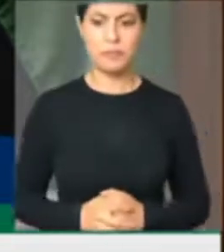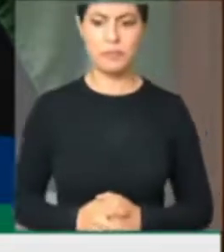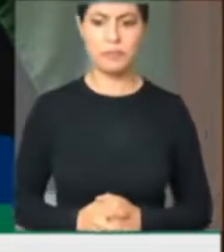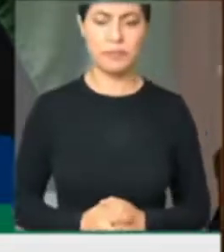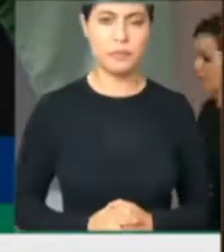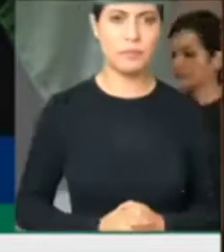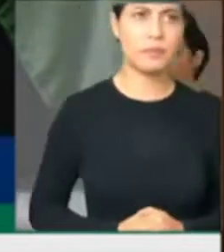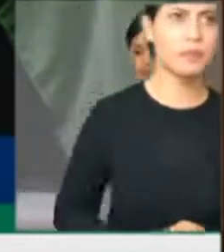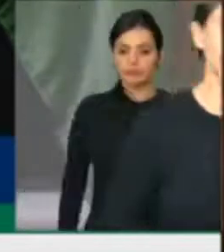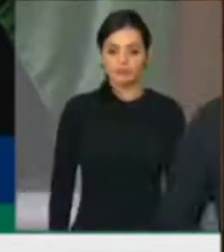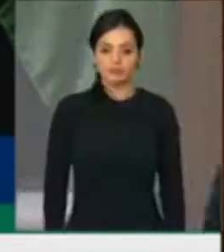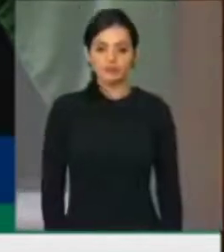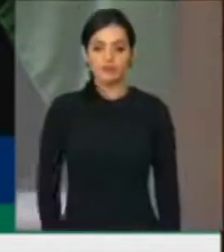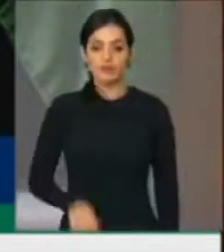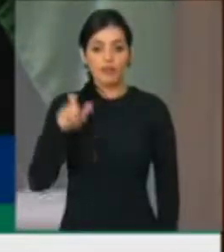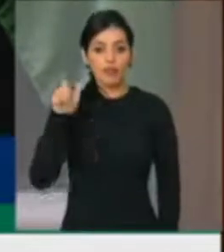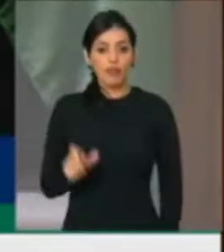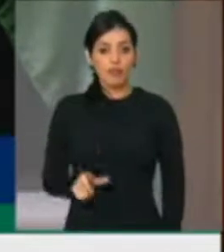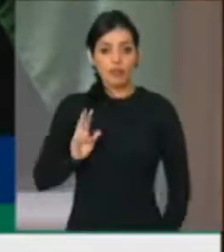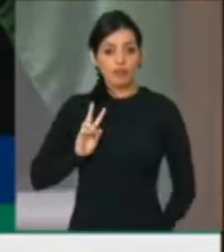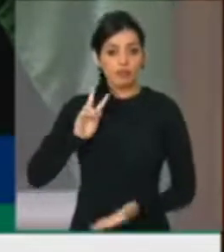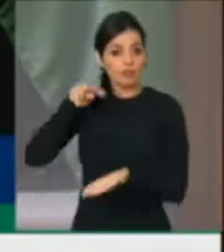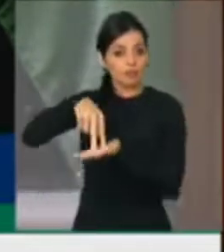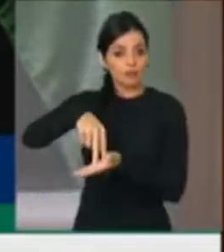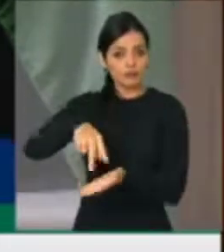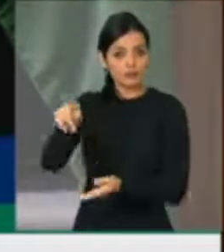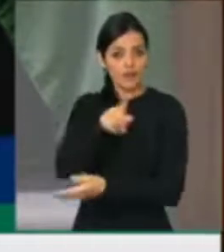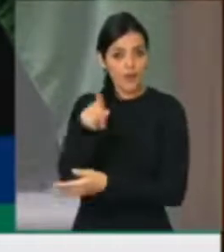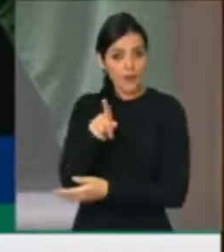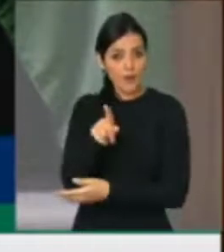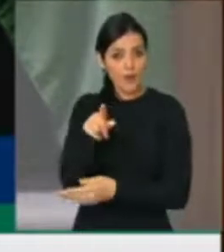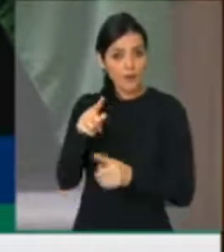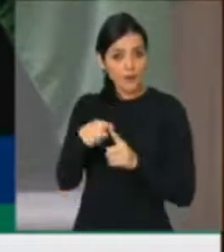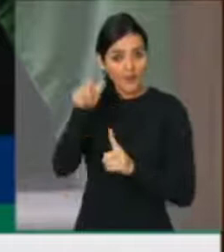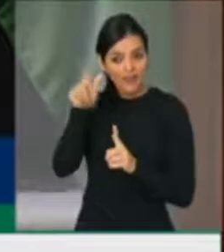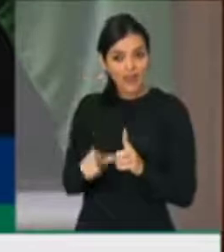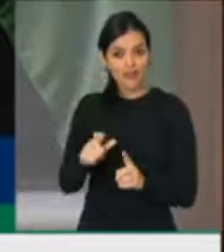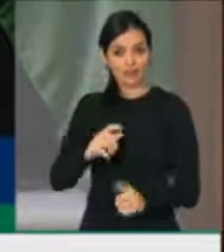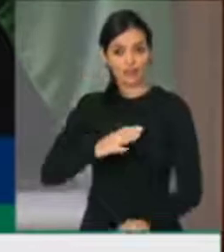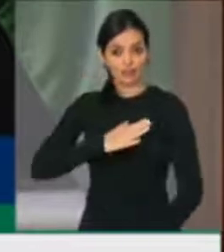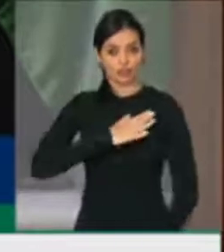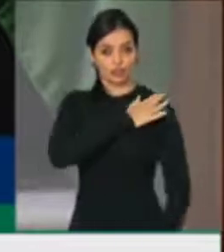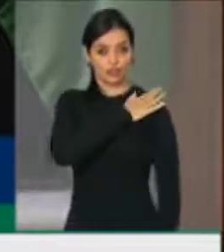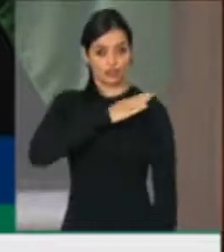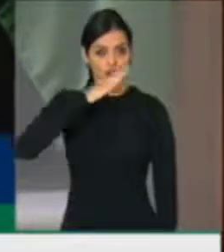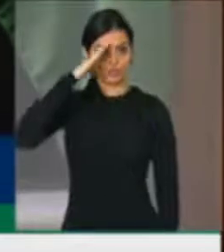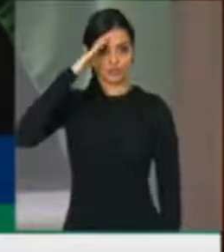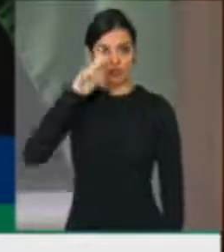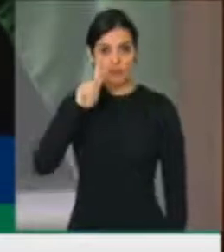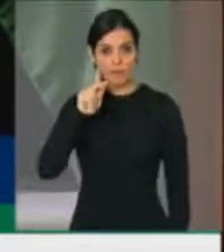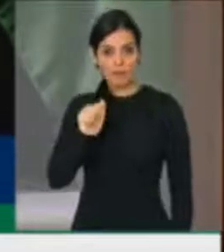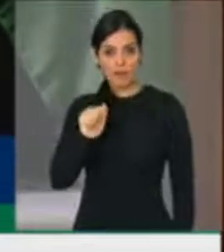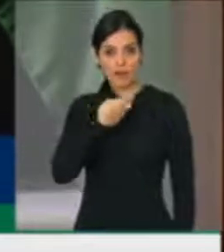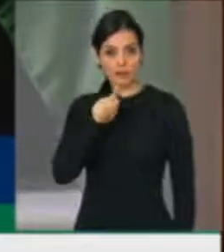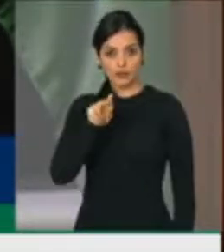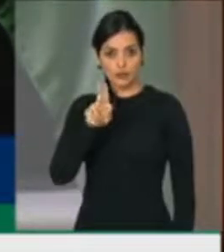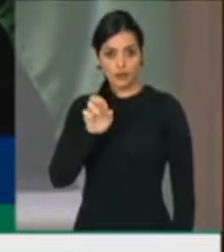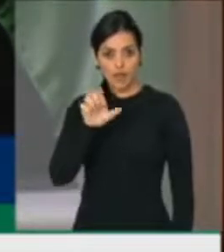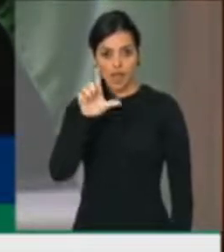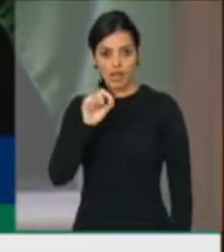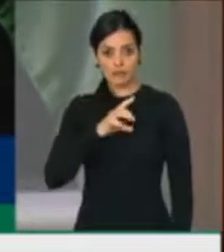ouvido. Ora só, vejam só, o general Pazuello está tremendo porque não quer